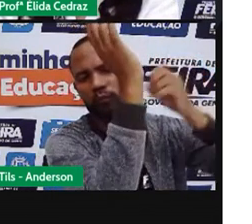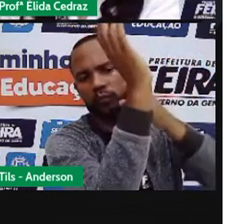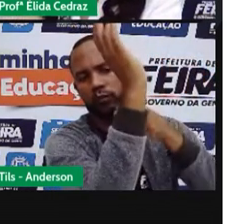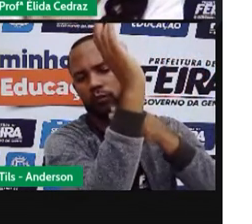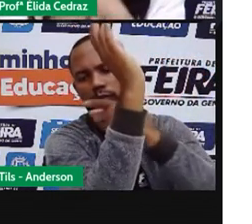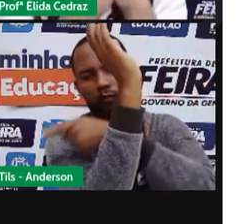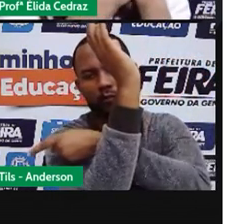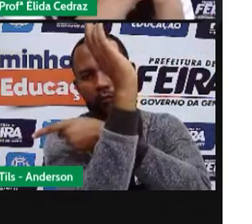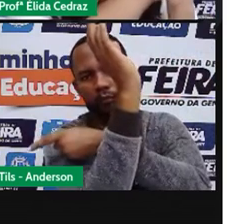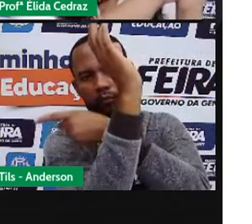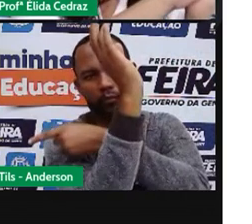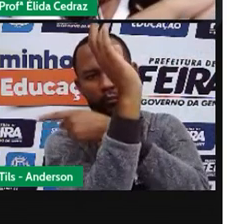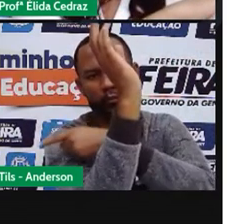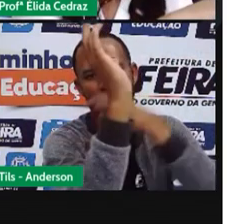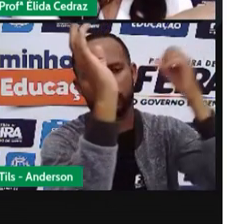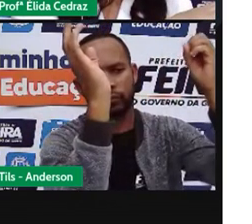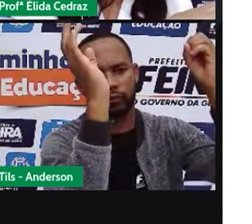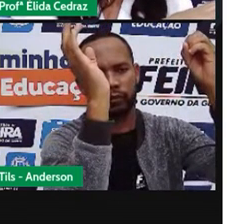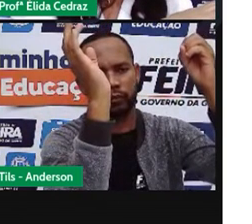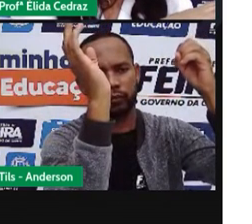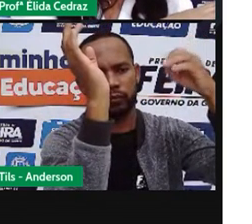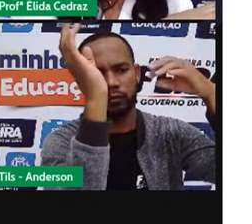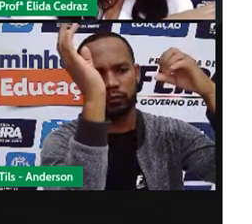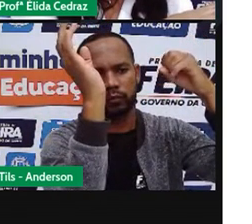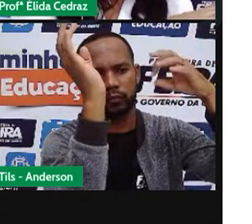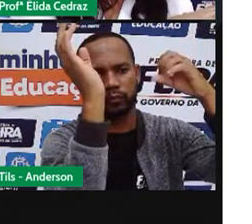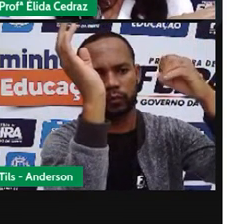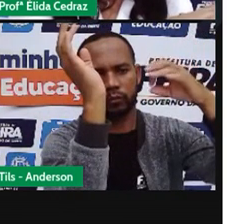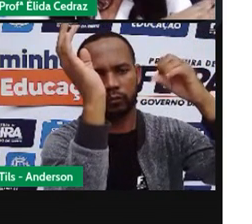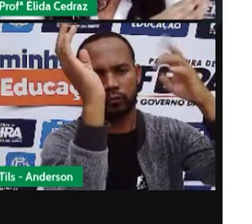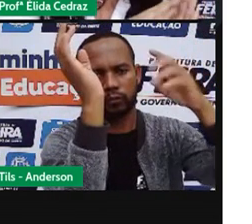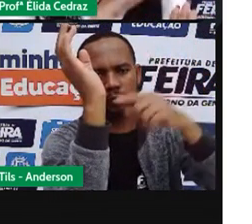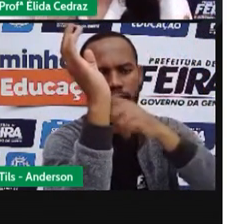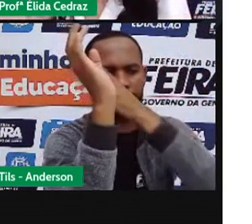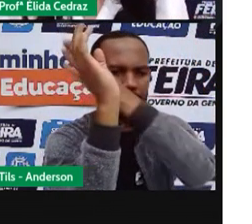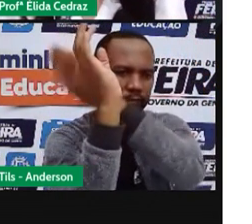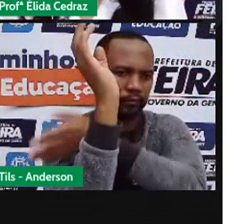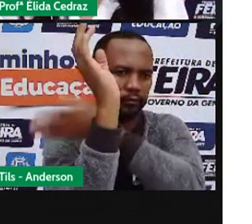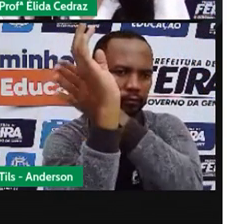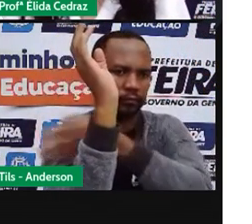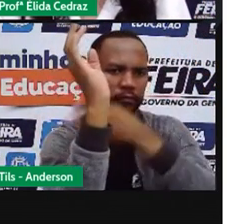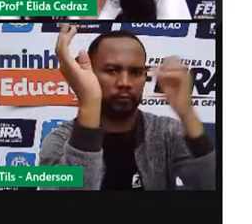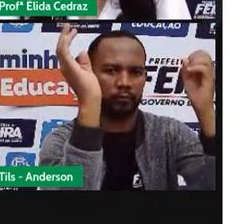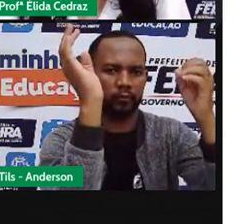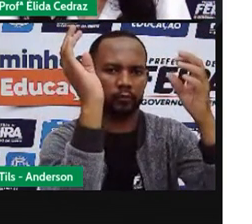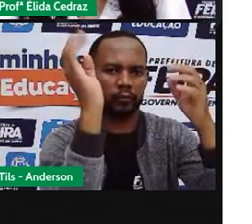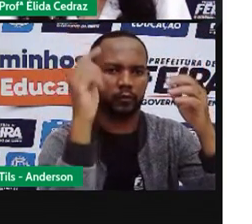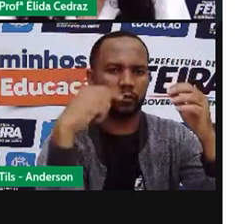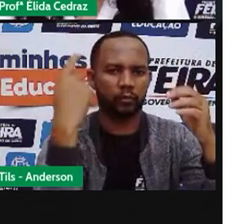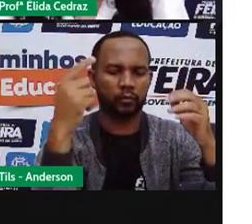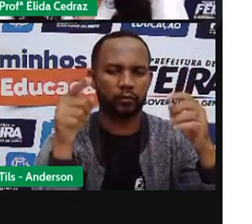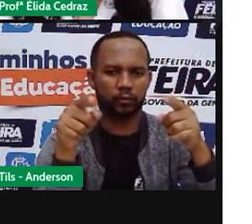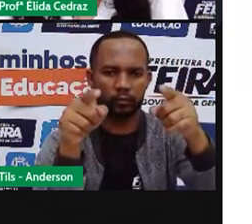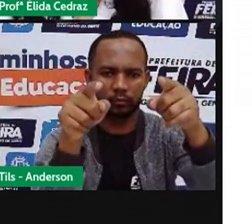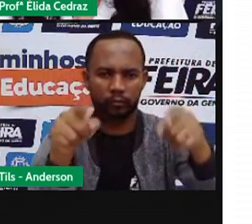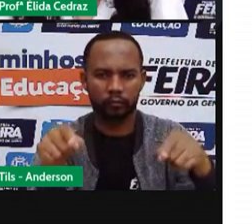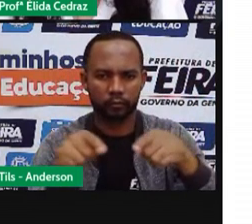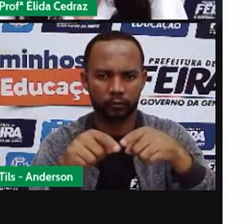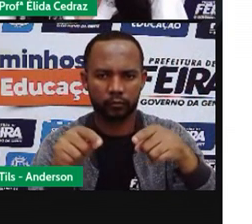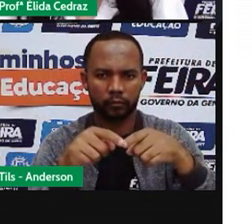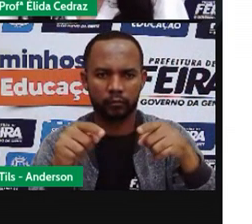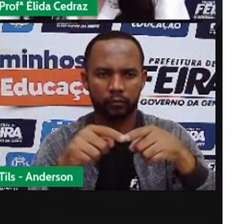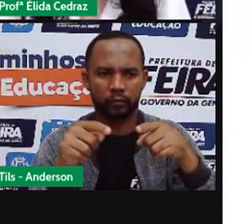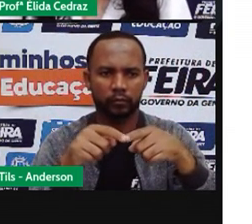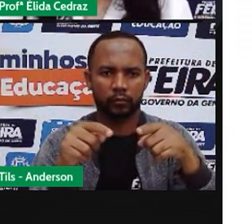a sombra é projetada do lado contrário. No quadrado da direita,